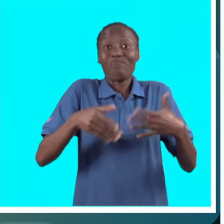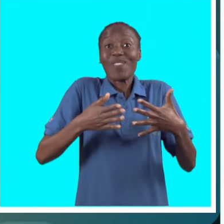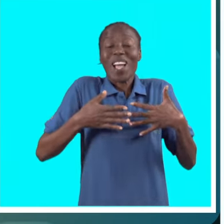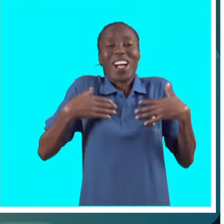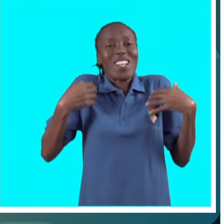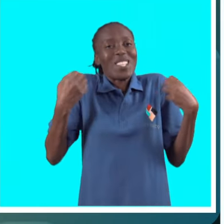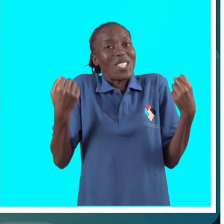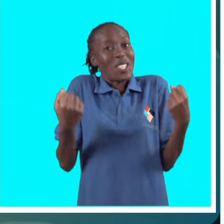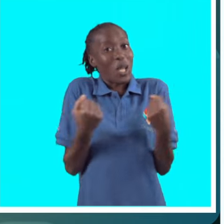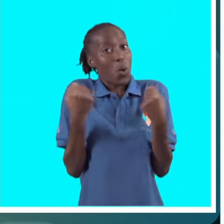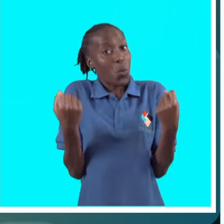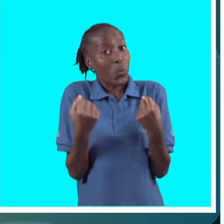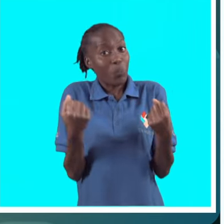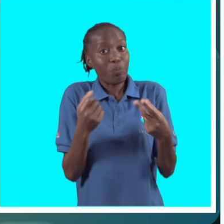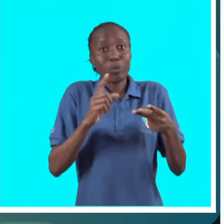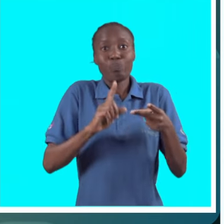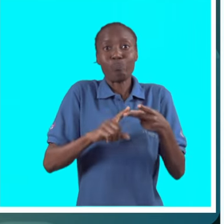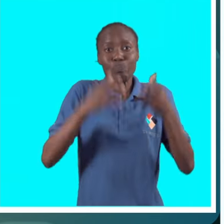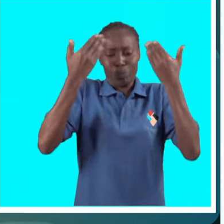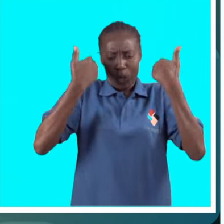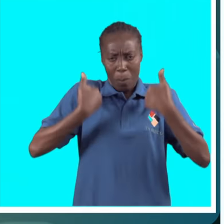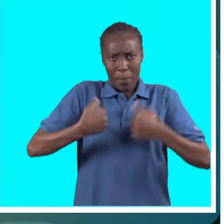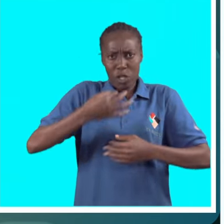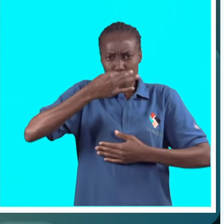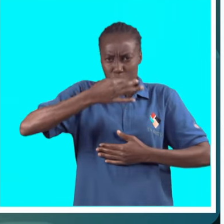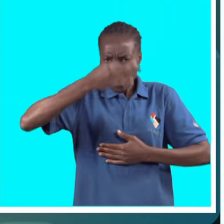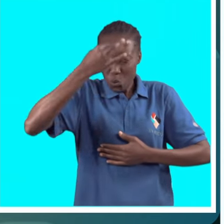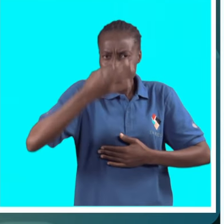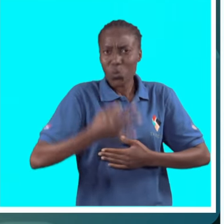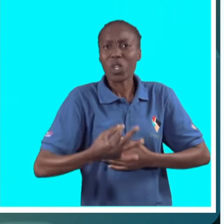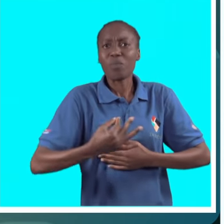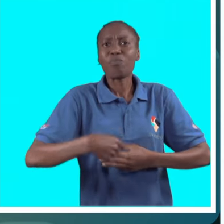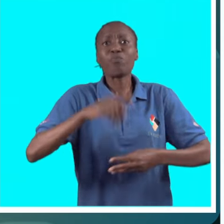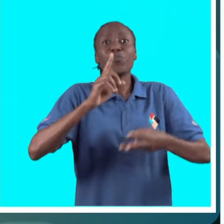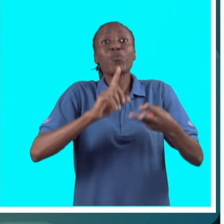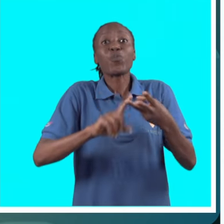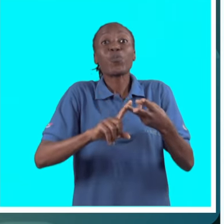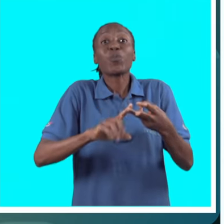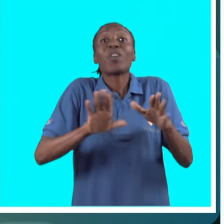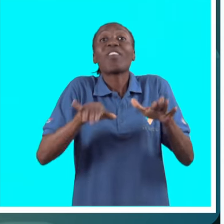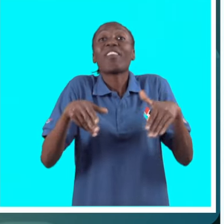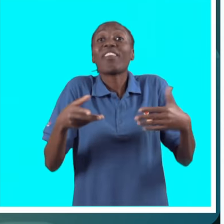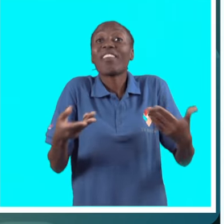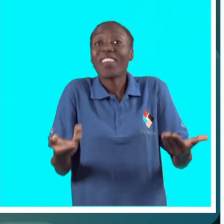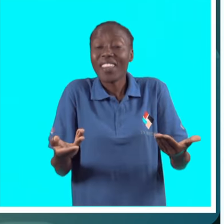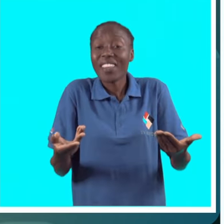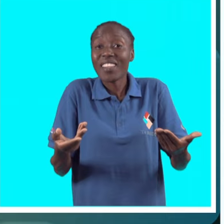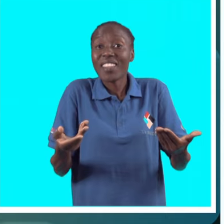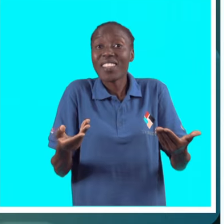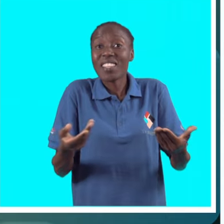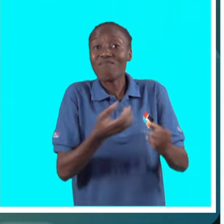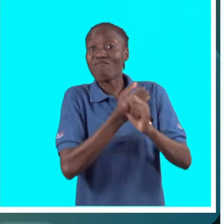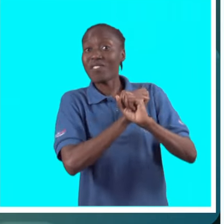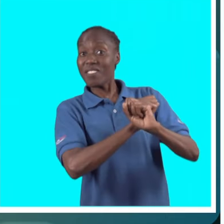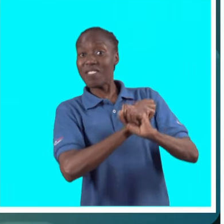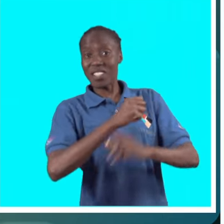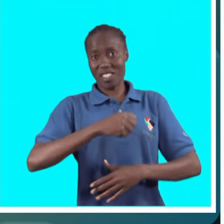a saúde, a personalidade e, obviamente, a defesa pessoal.